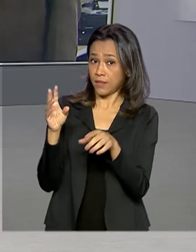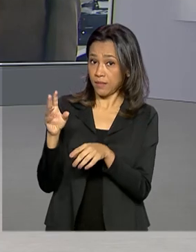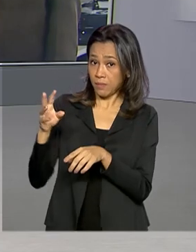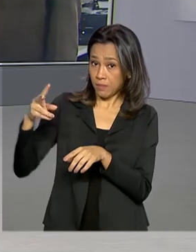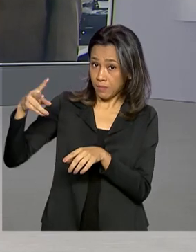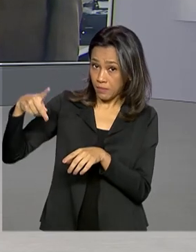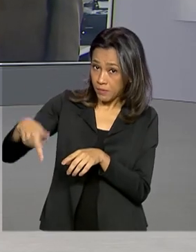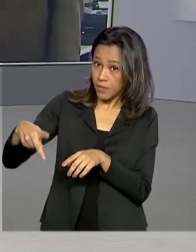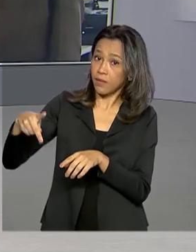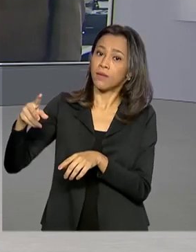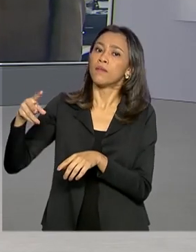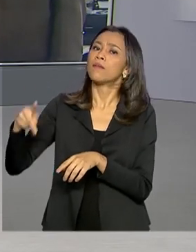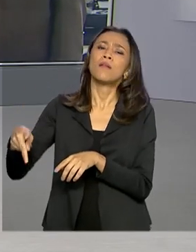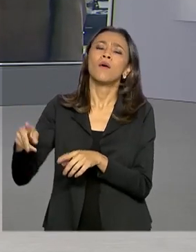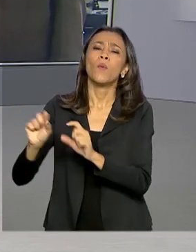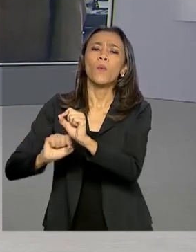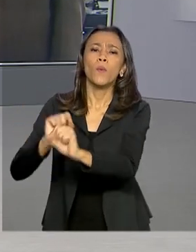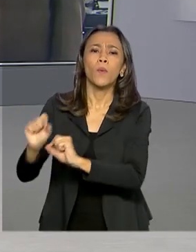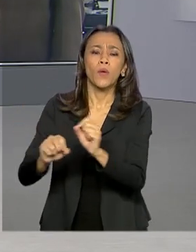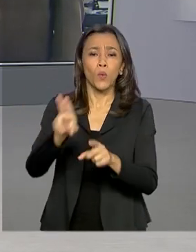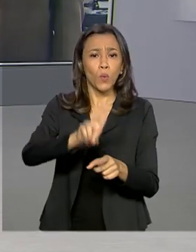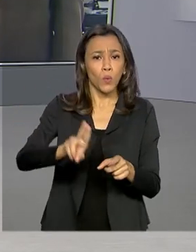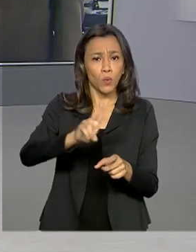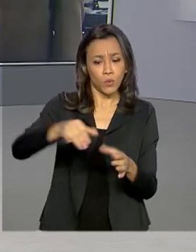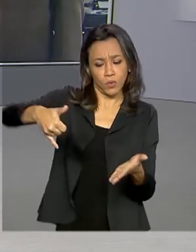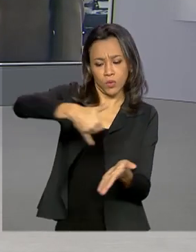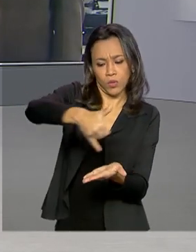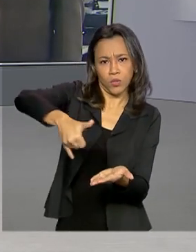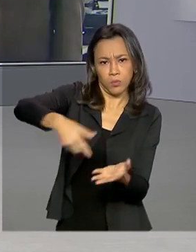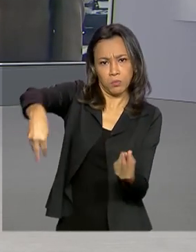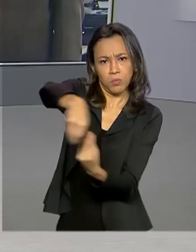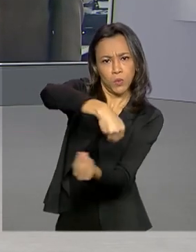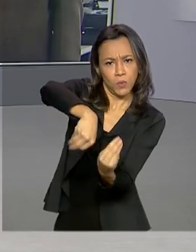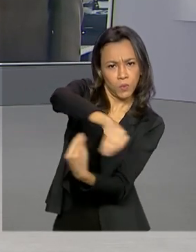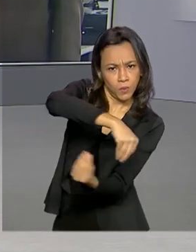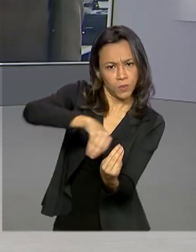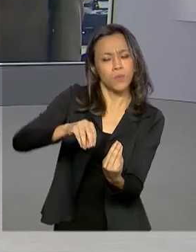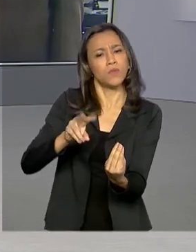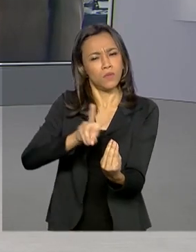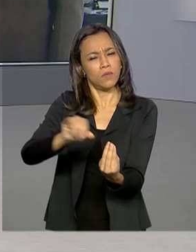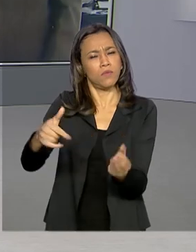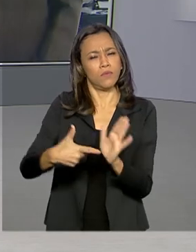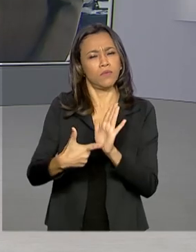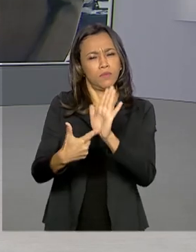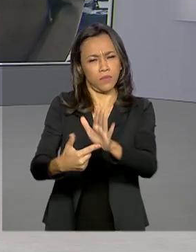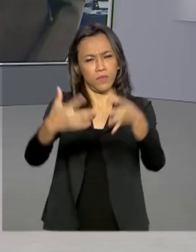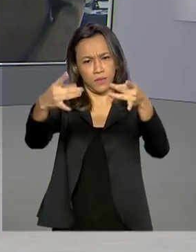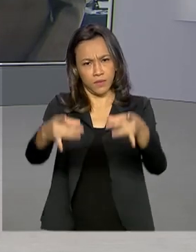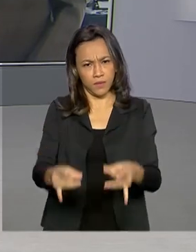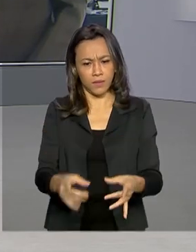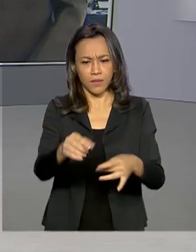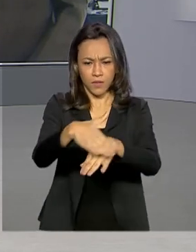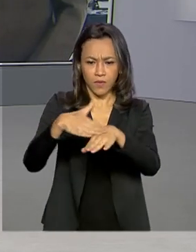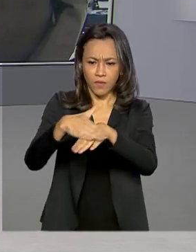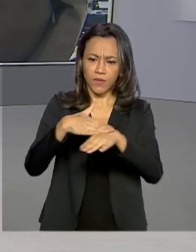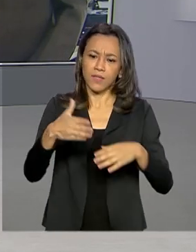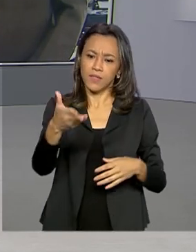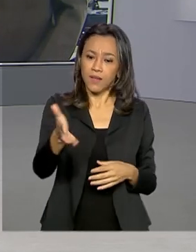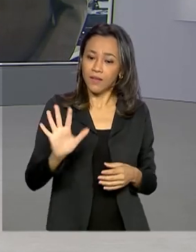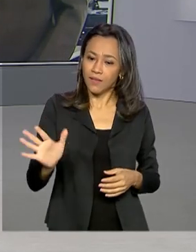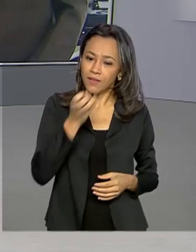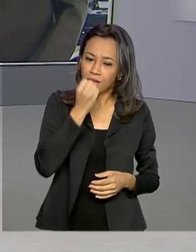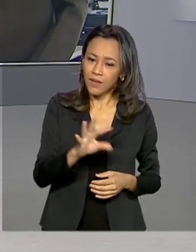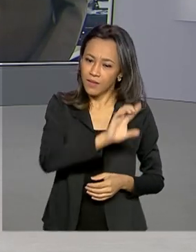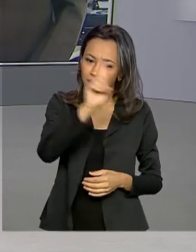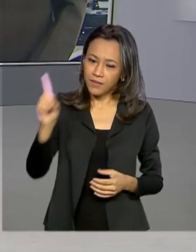redução da mistura obrigatória do biodiesel ao óleo diesel. A gente vai então conversar com o repórter Maurício de Almeida. Olá, Maurício, bom dia para